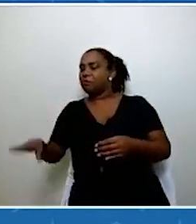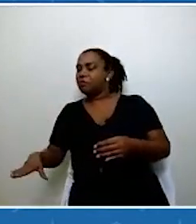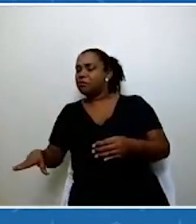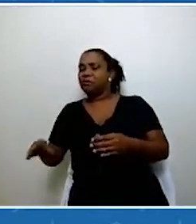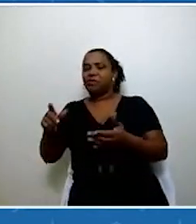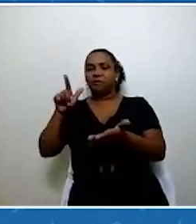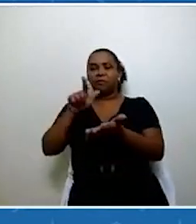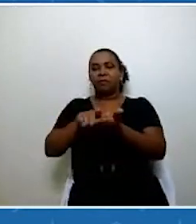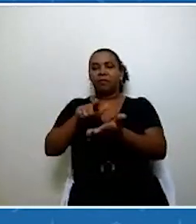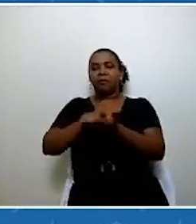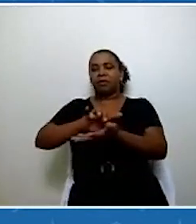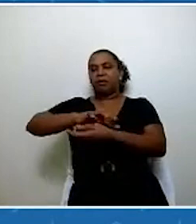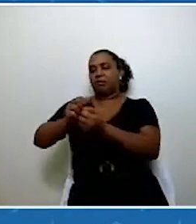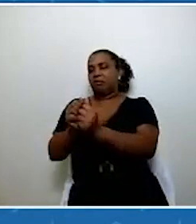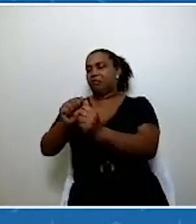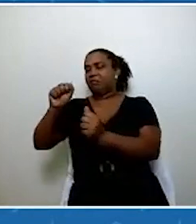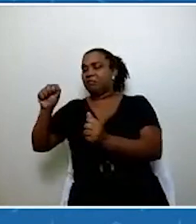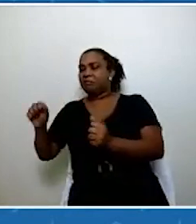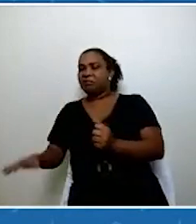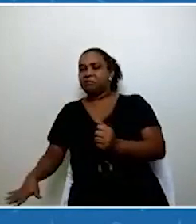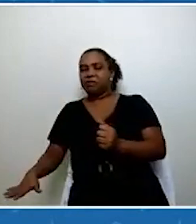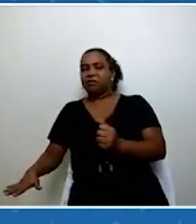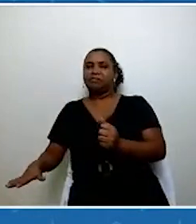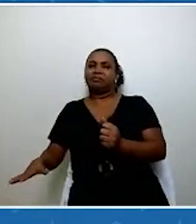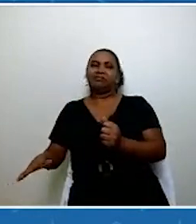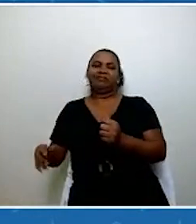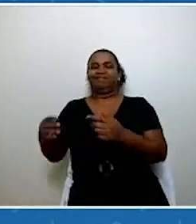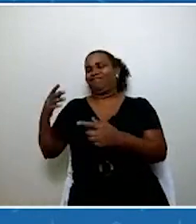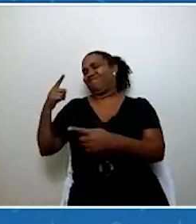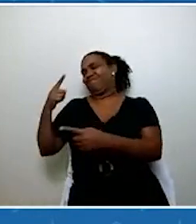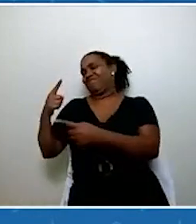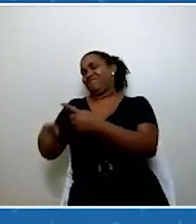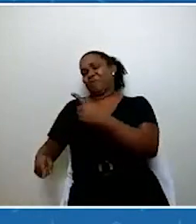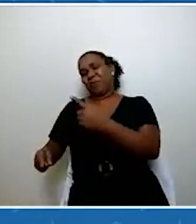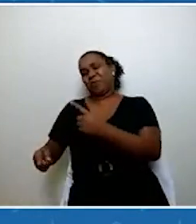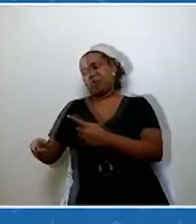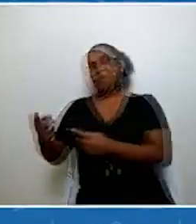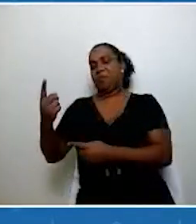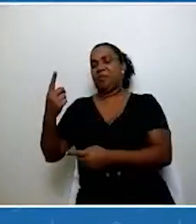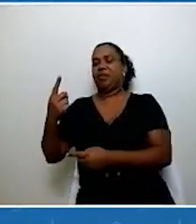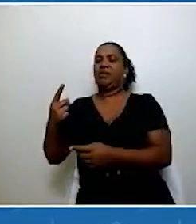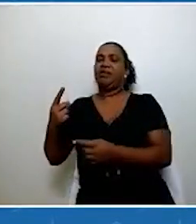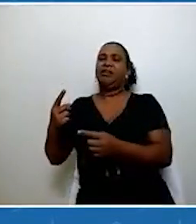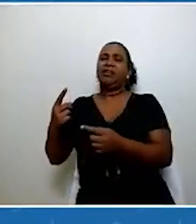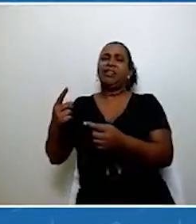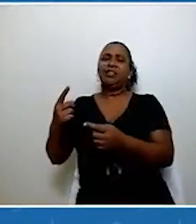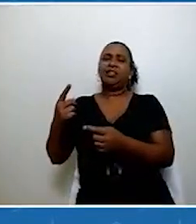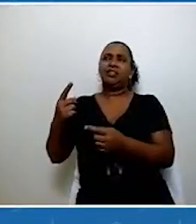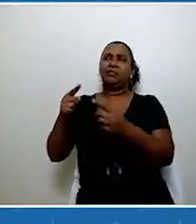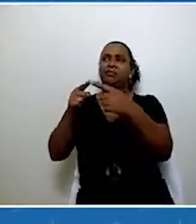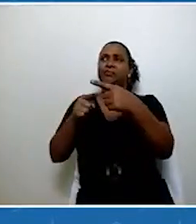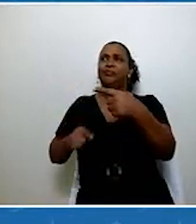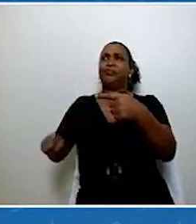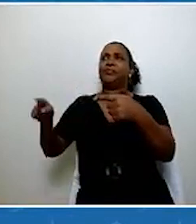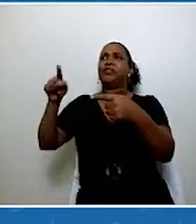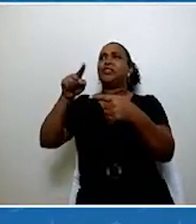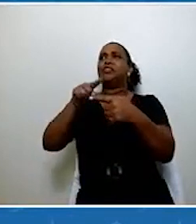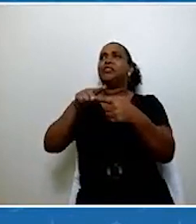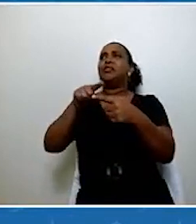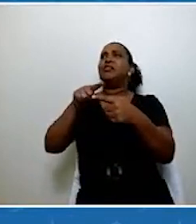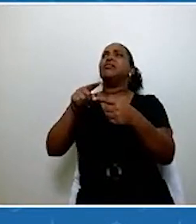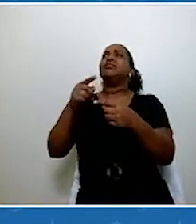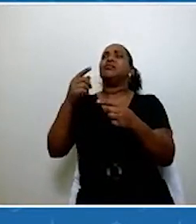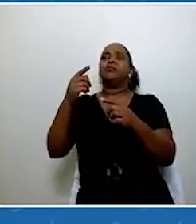quer dizer, inviabilizando a reciclabilidade dos produtos que a gente às vezes na licitação está lá olhando se são não